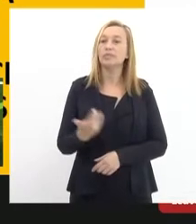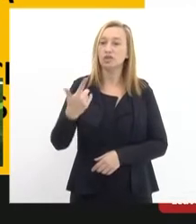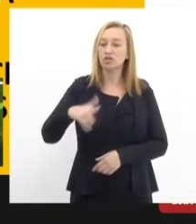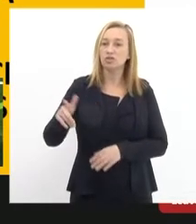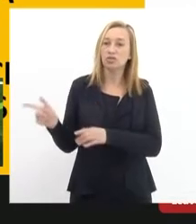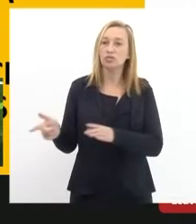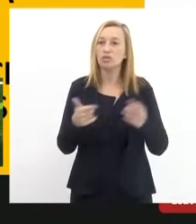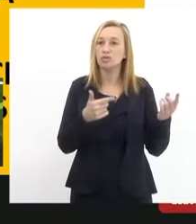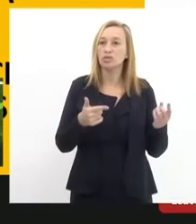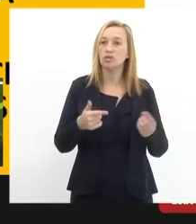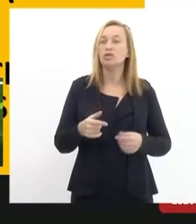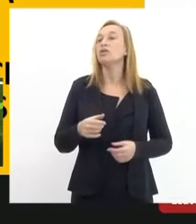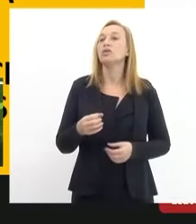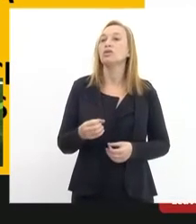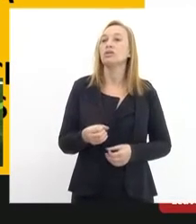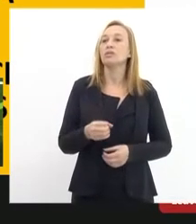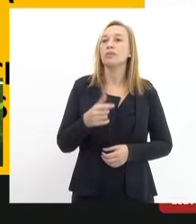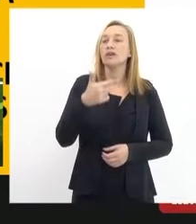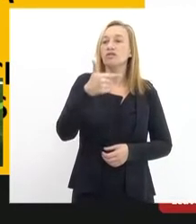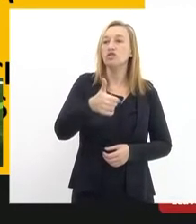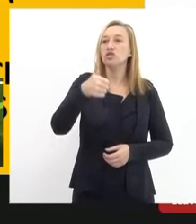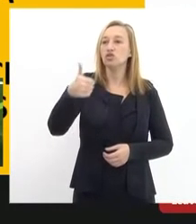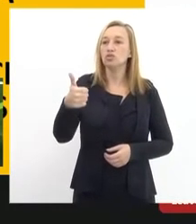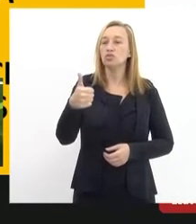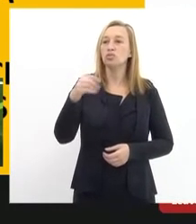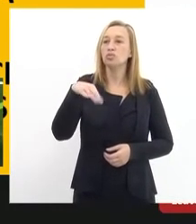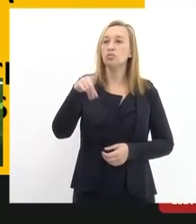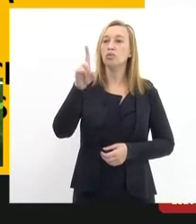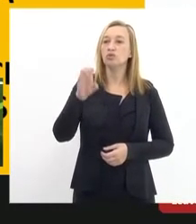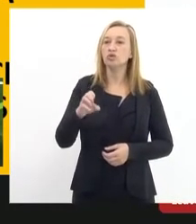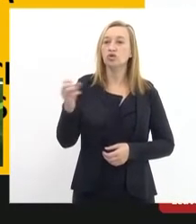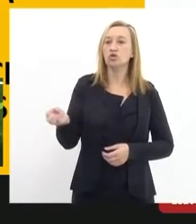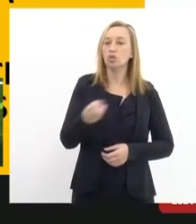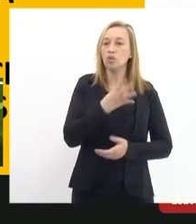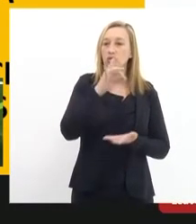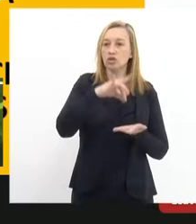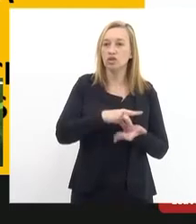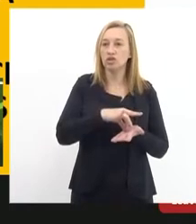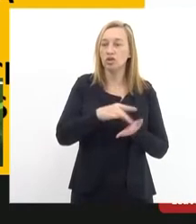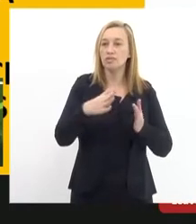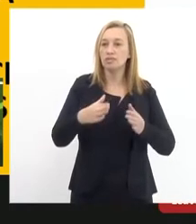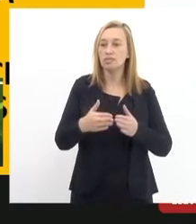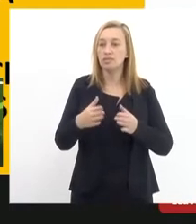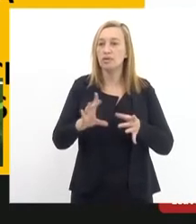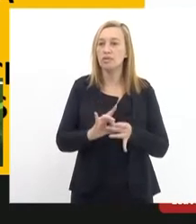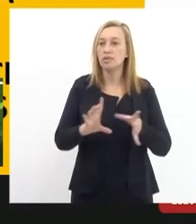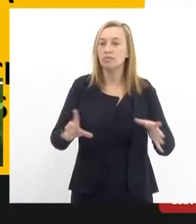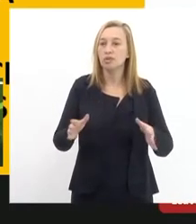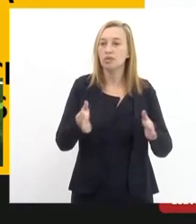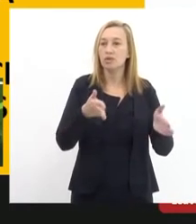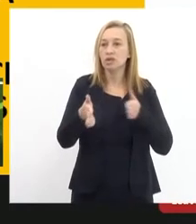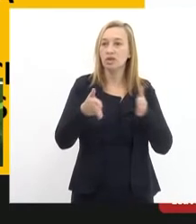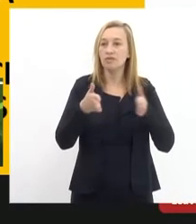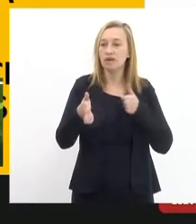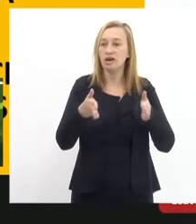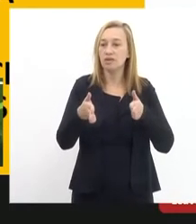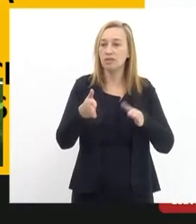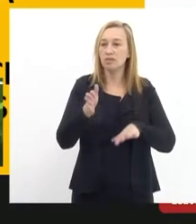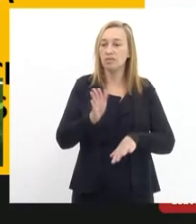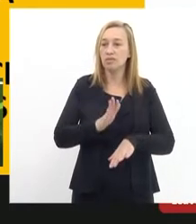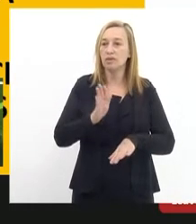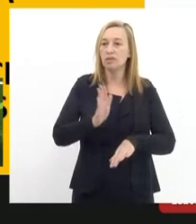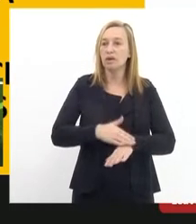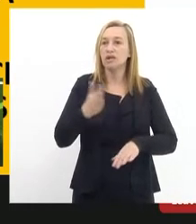inserção na operação de 21 bondes novos e originais permitindo o intervalo máximo entre viagens dez